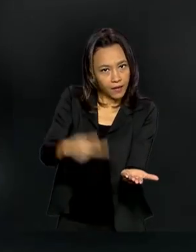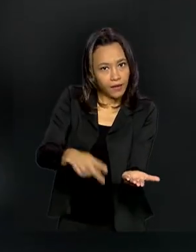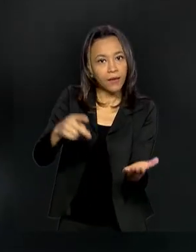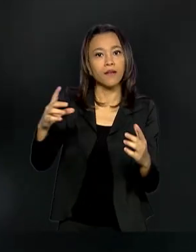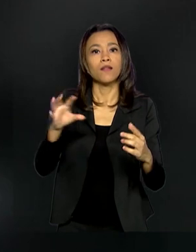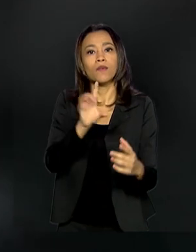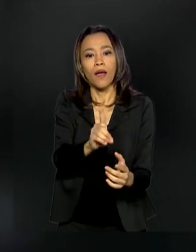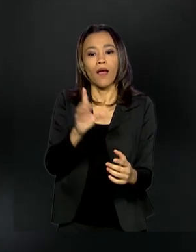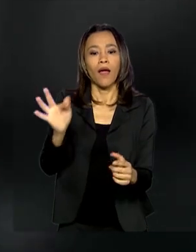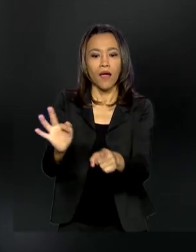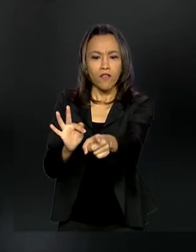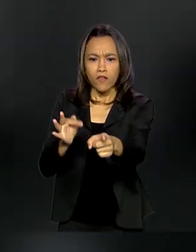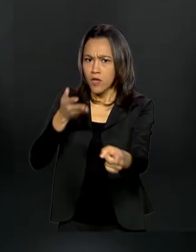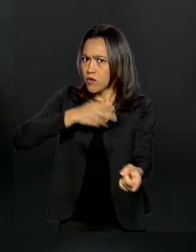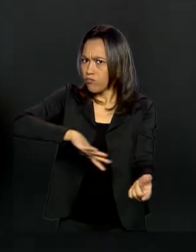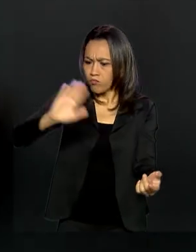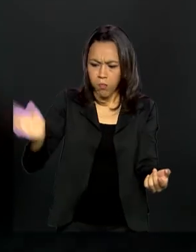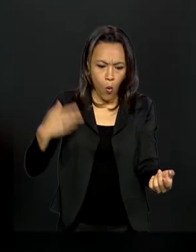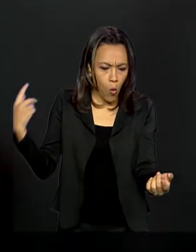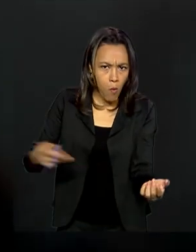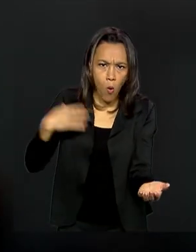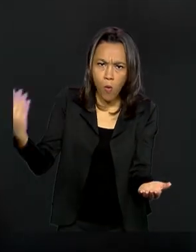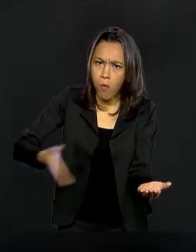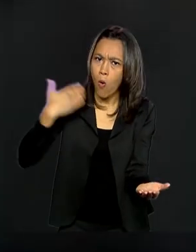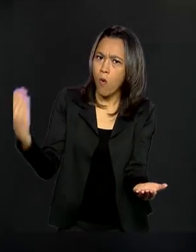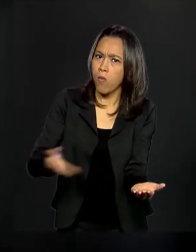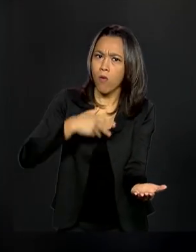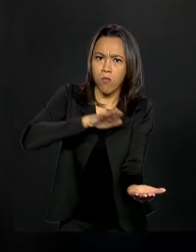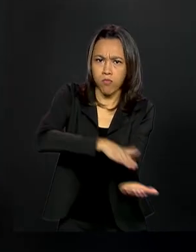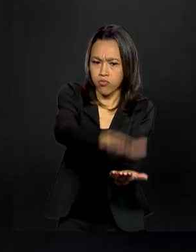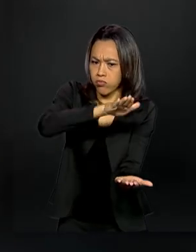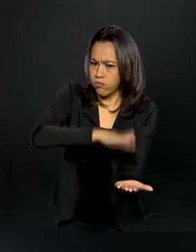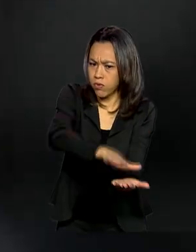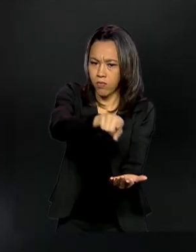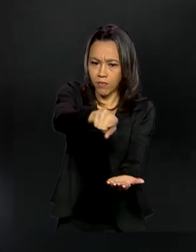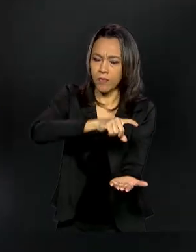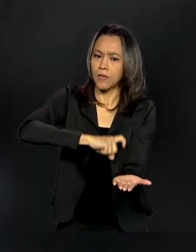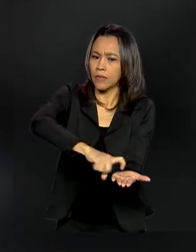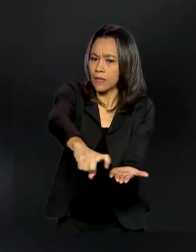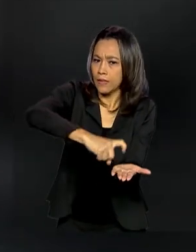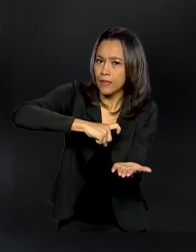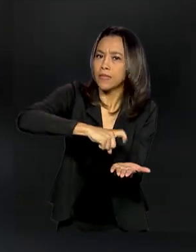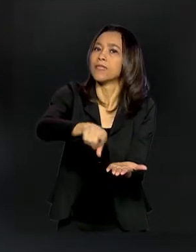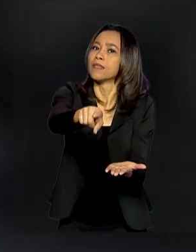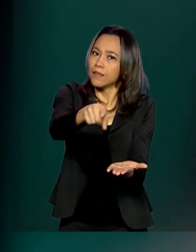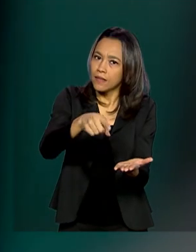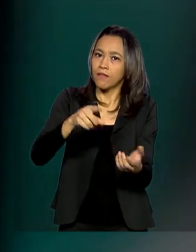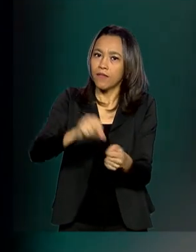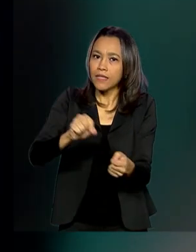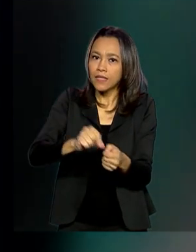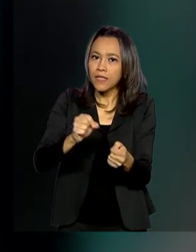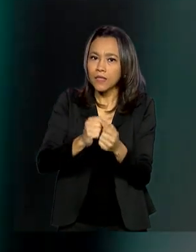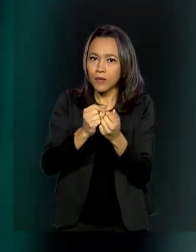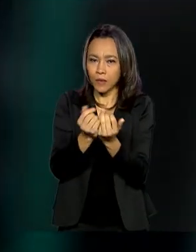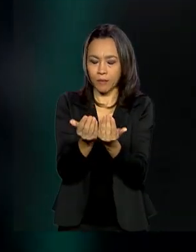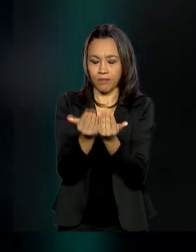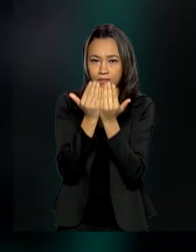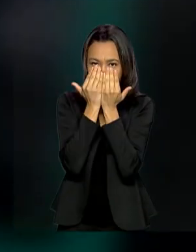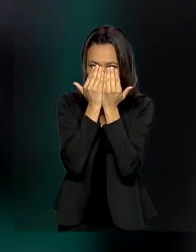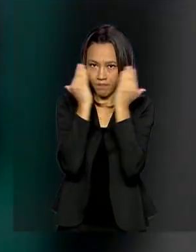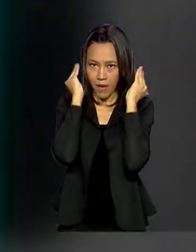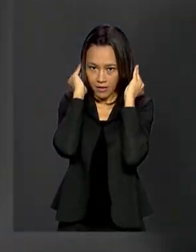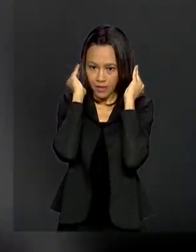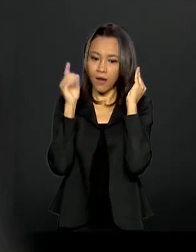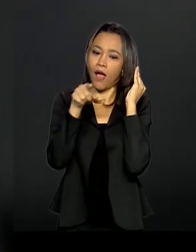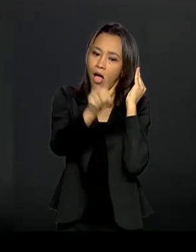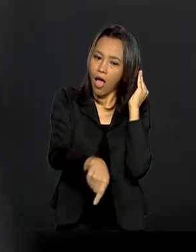funcionam sem parar. Em 40 minutos, cada uma imprime uma máscara feita de material biodegradável. Elas serão utilizadas pelas